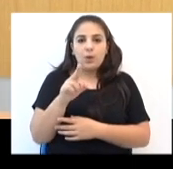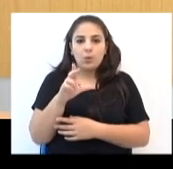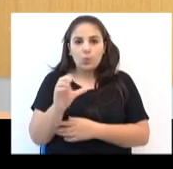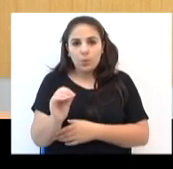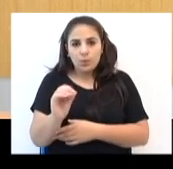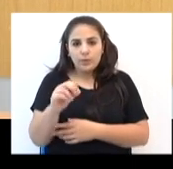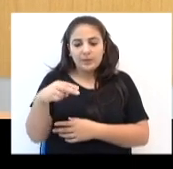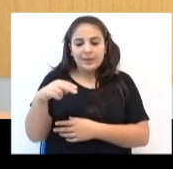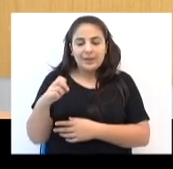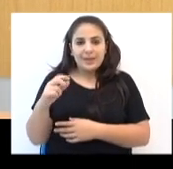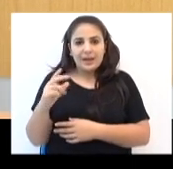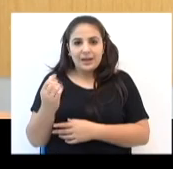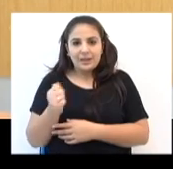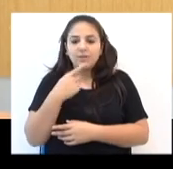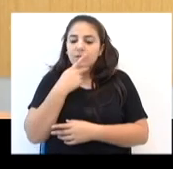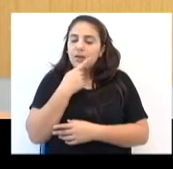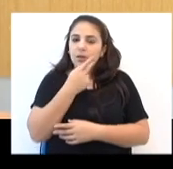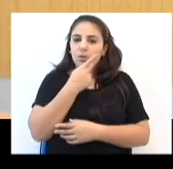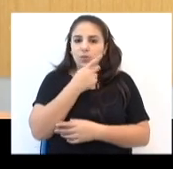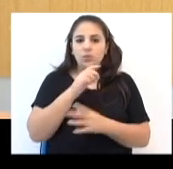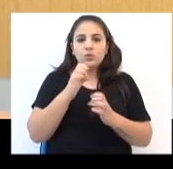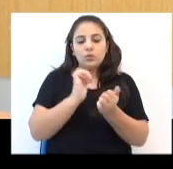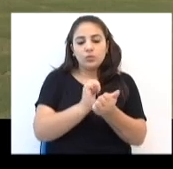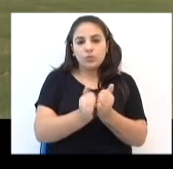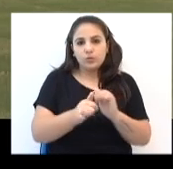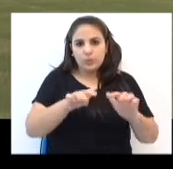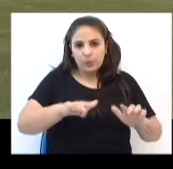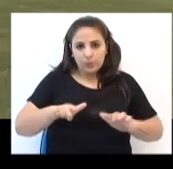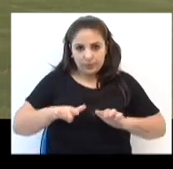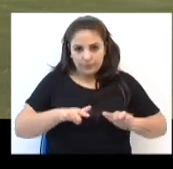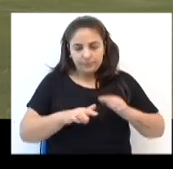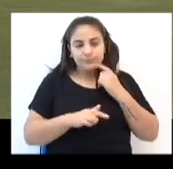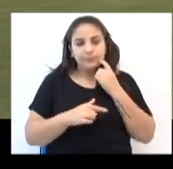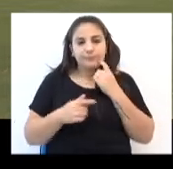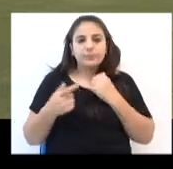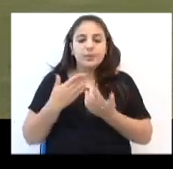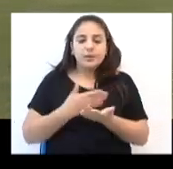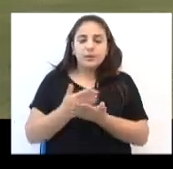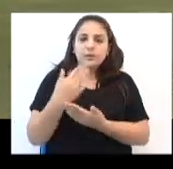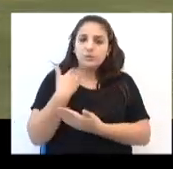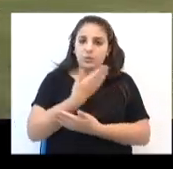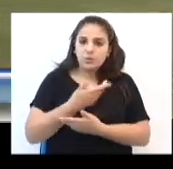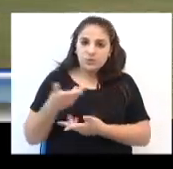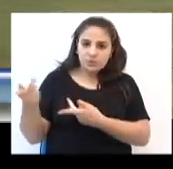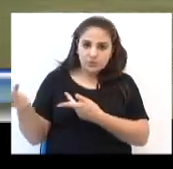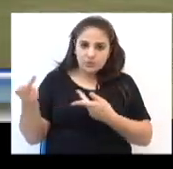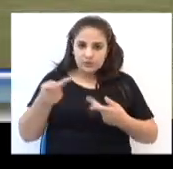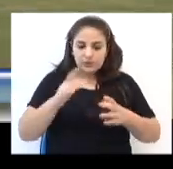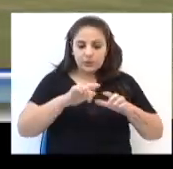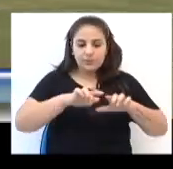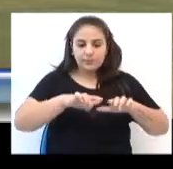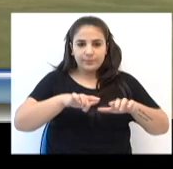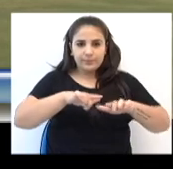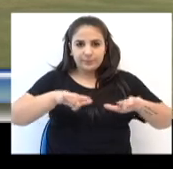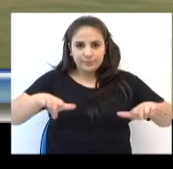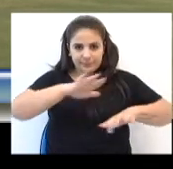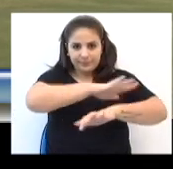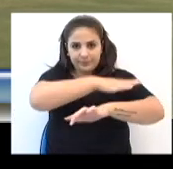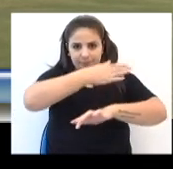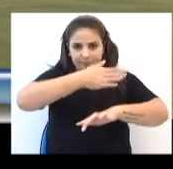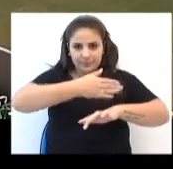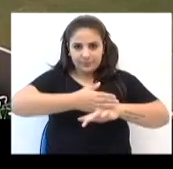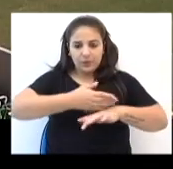Paulo Neckli, que ressaltou o futebol local. Inicialmente nós visitamos a Arena do Esporte Clube